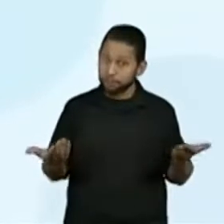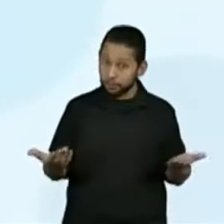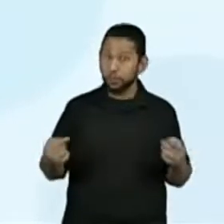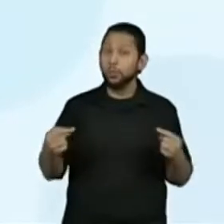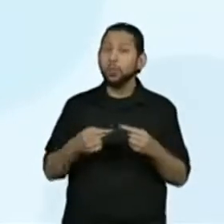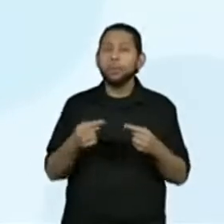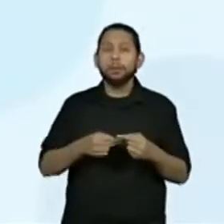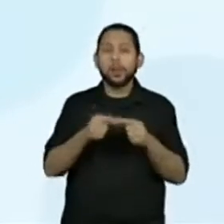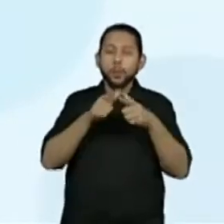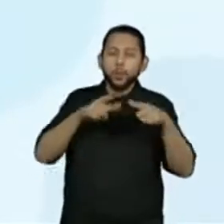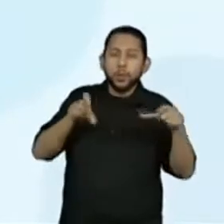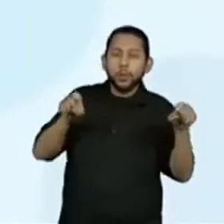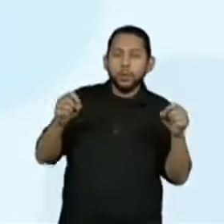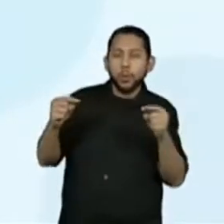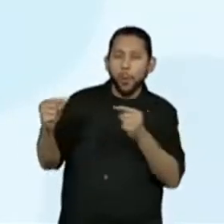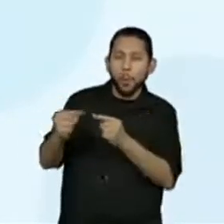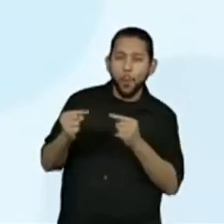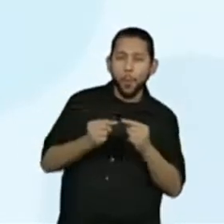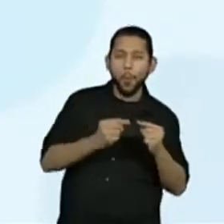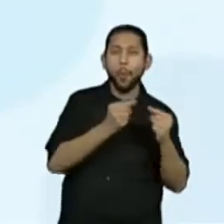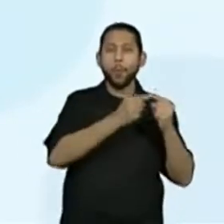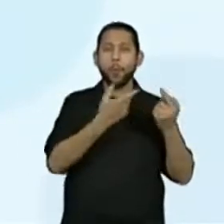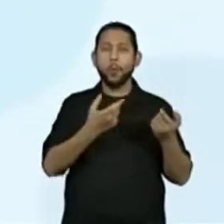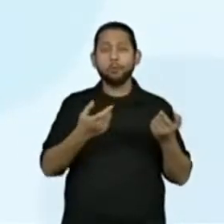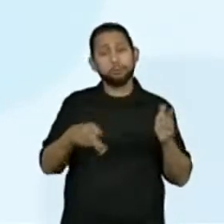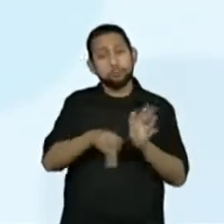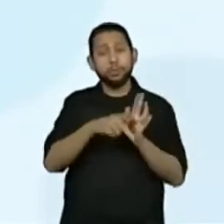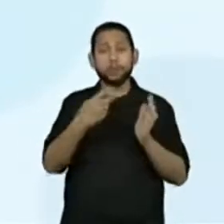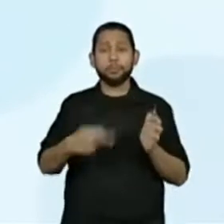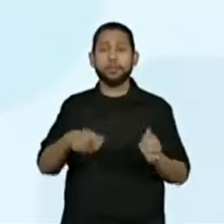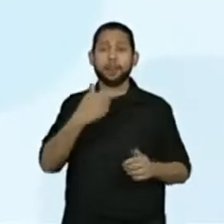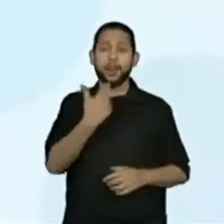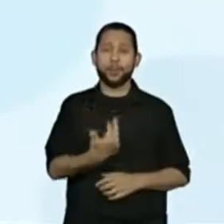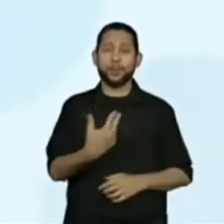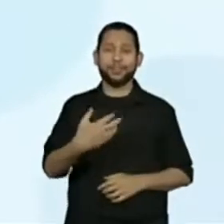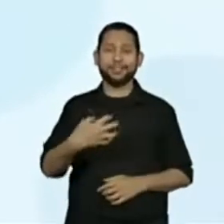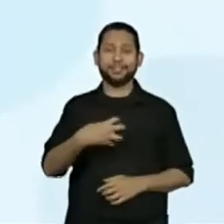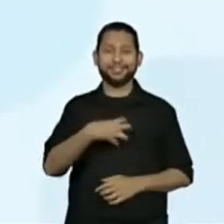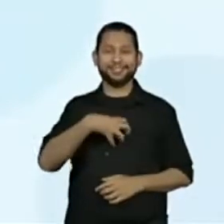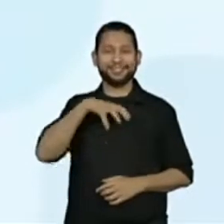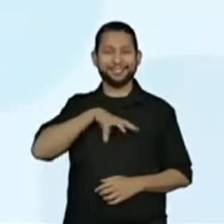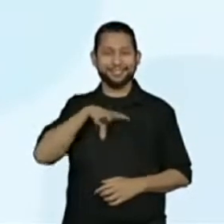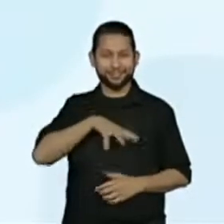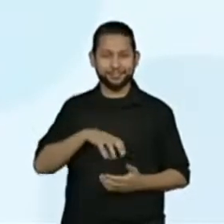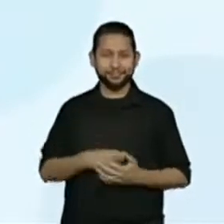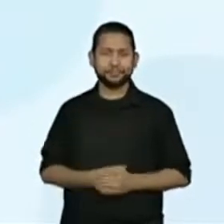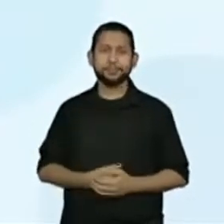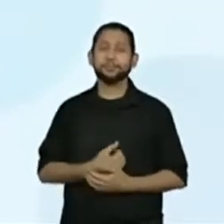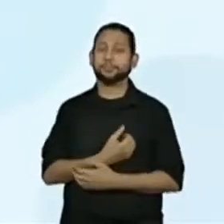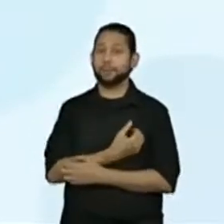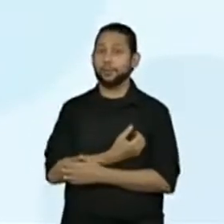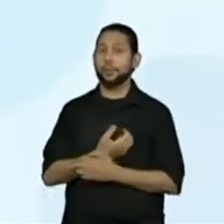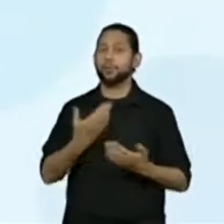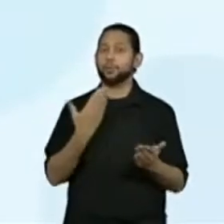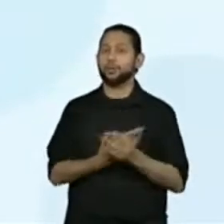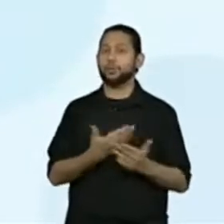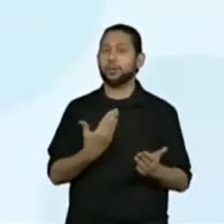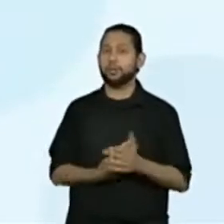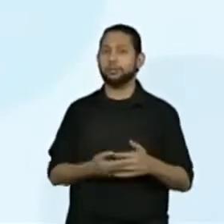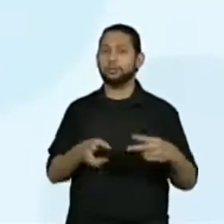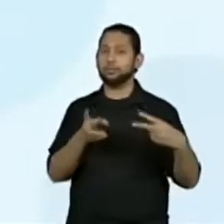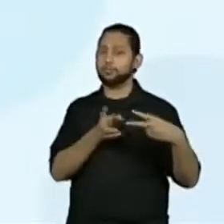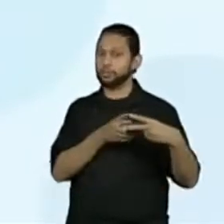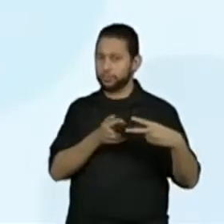aspectos linguísticos discursivos, relacionados à língua. Ou seja, essa aula será dividida em duas partes